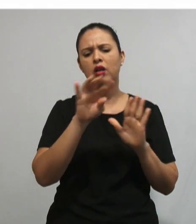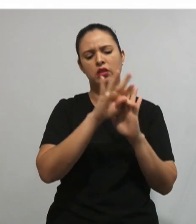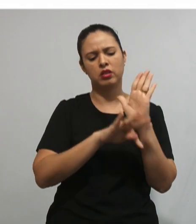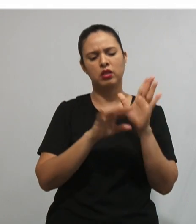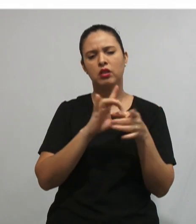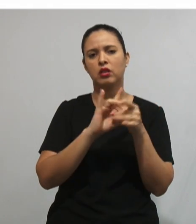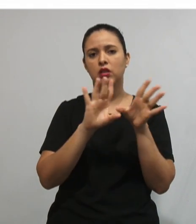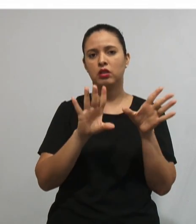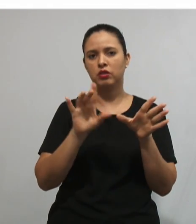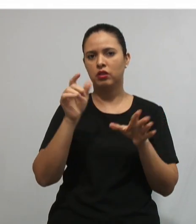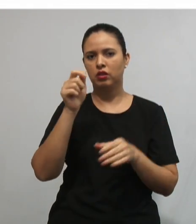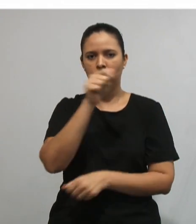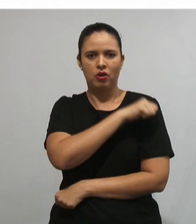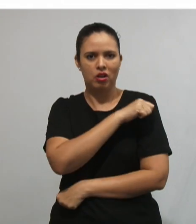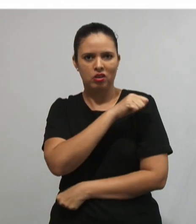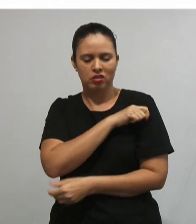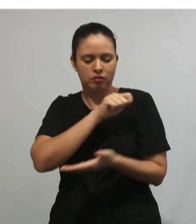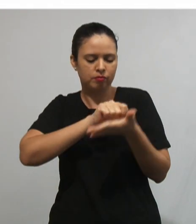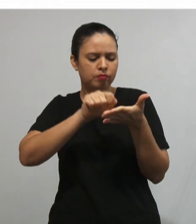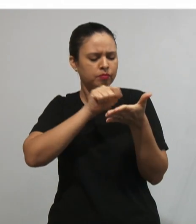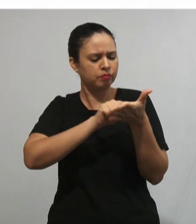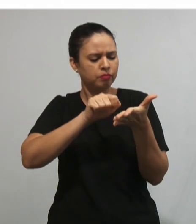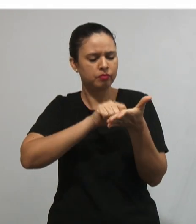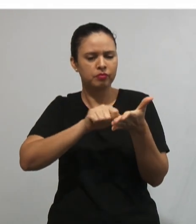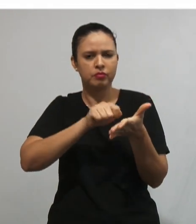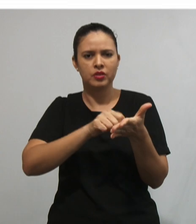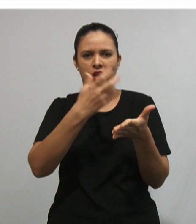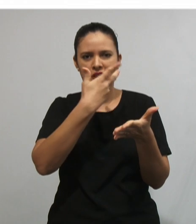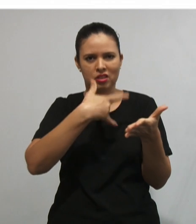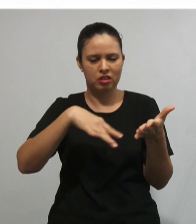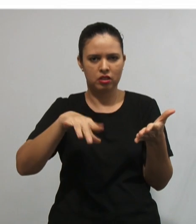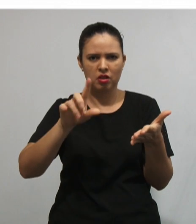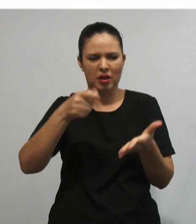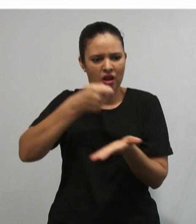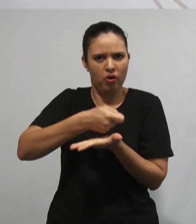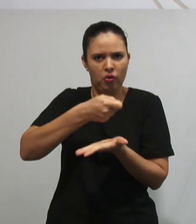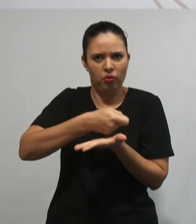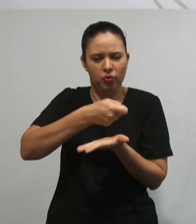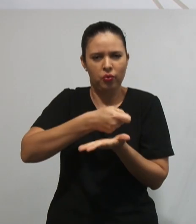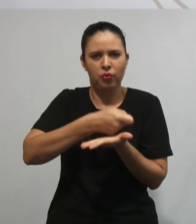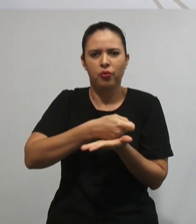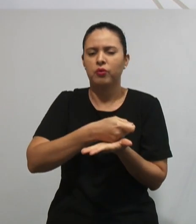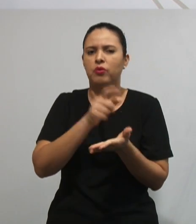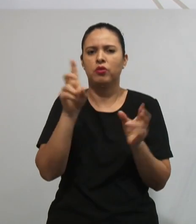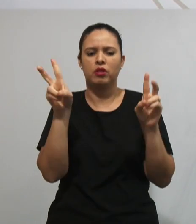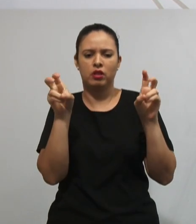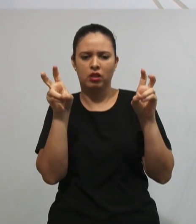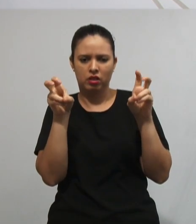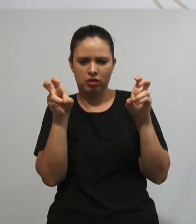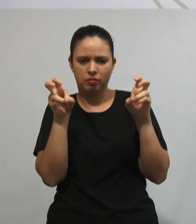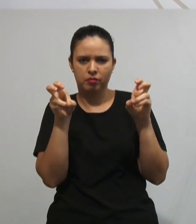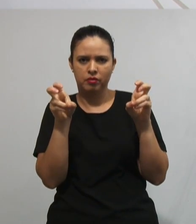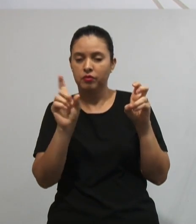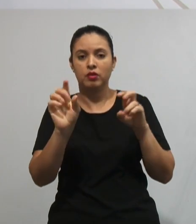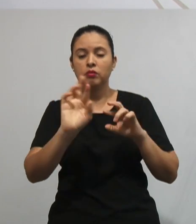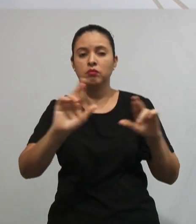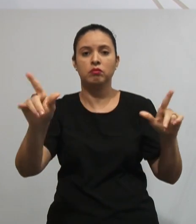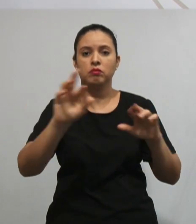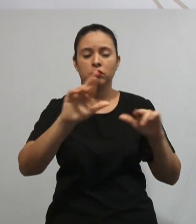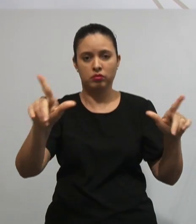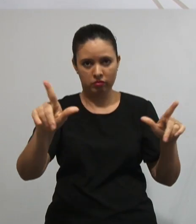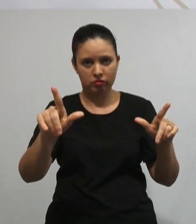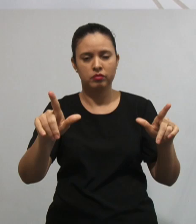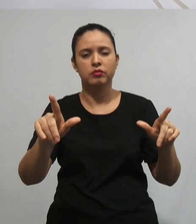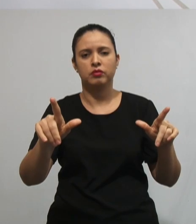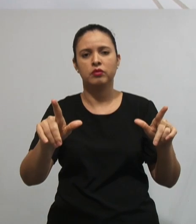né? O aluno, ele escrevia, né? Ele não era obrigado a escrever sobre determinado tema, Como na escola tradicional,